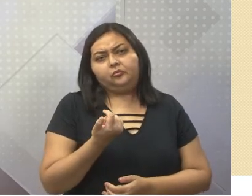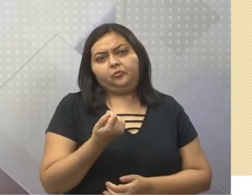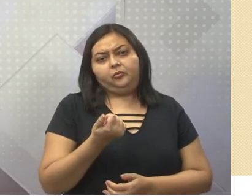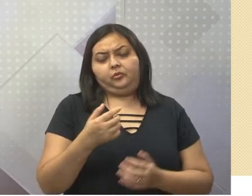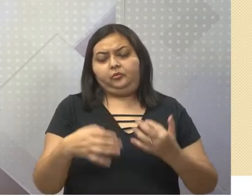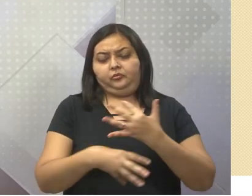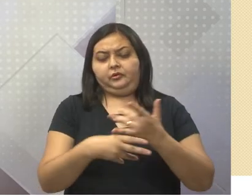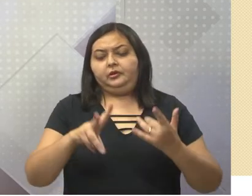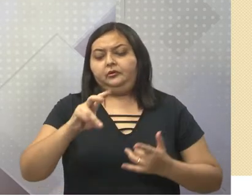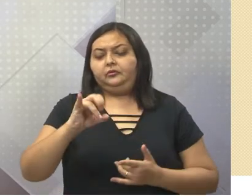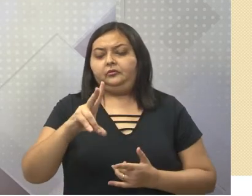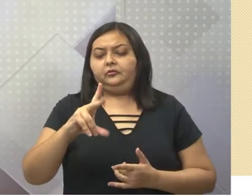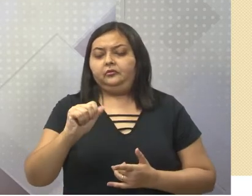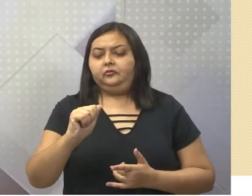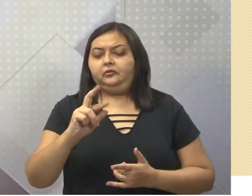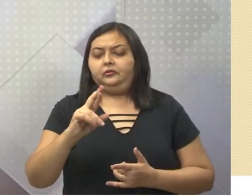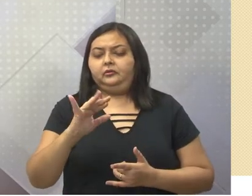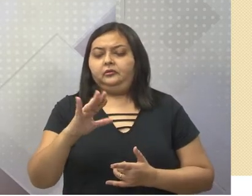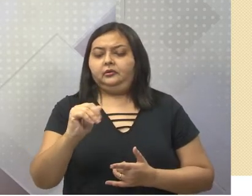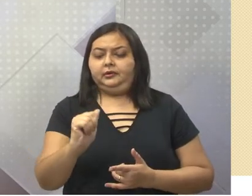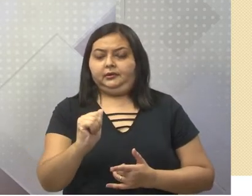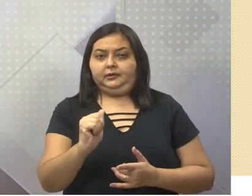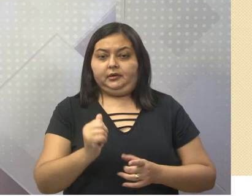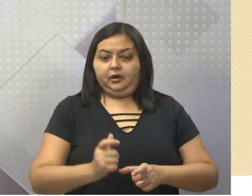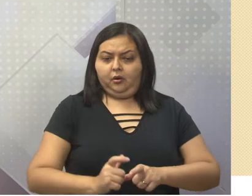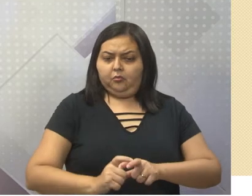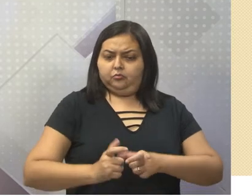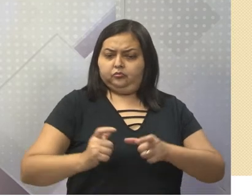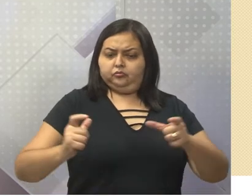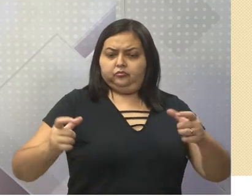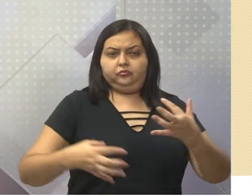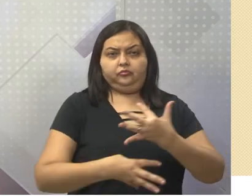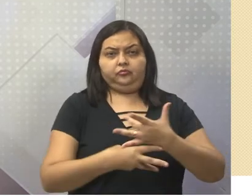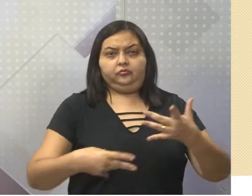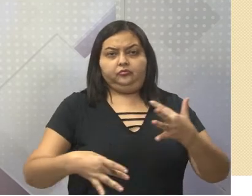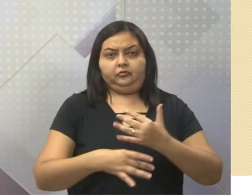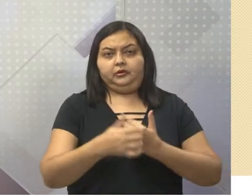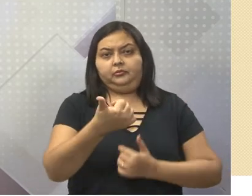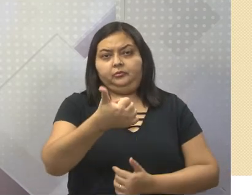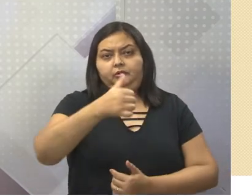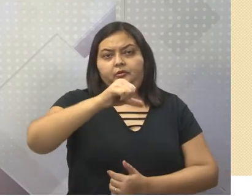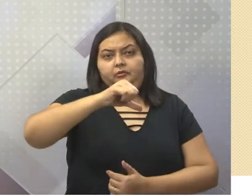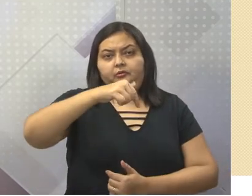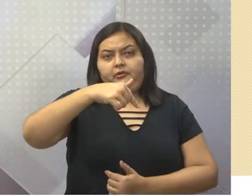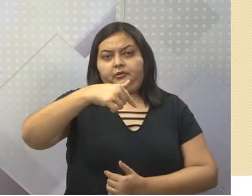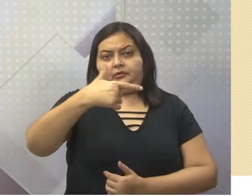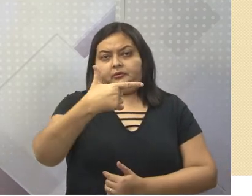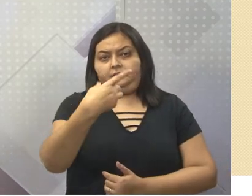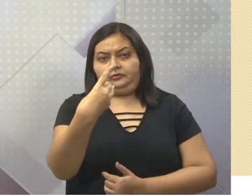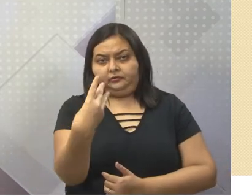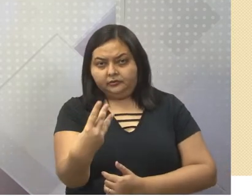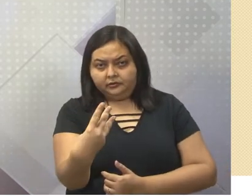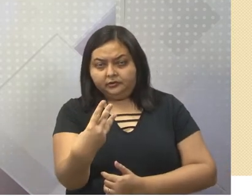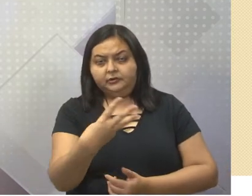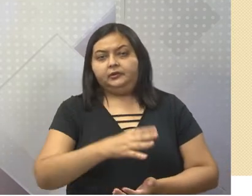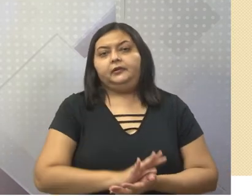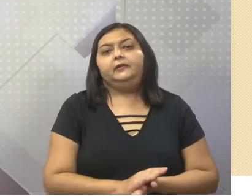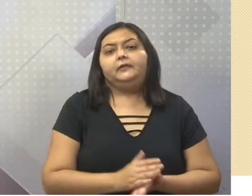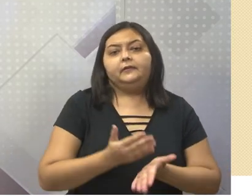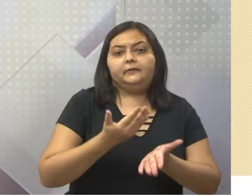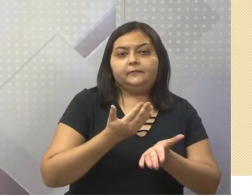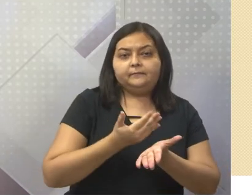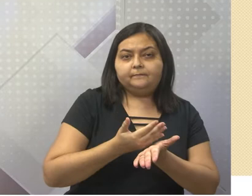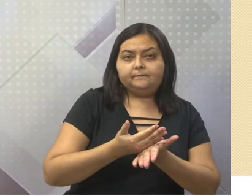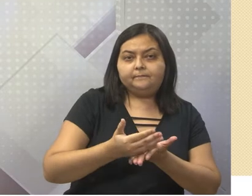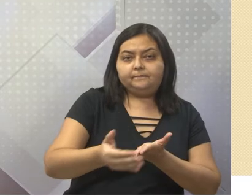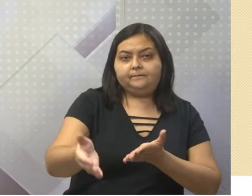cresceu enormemente. E em 1723, já havia se tornado